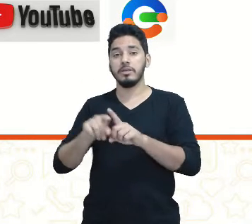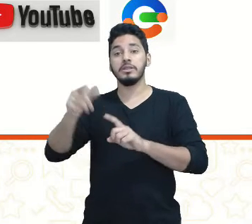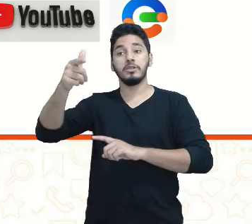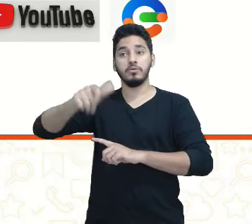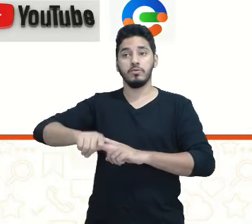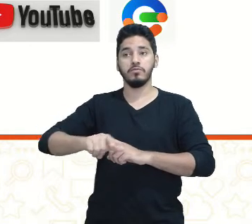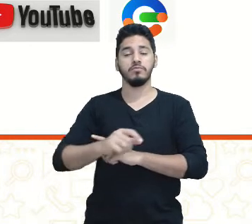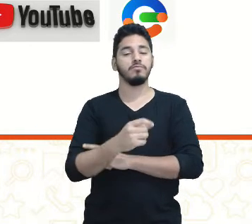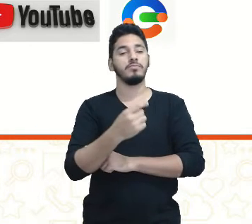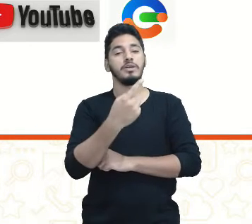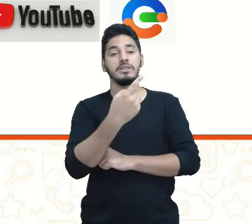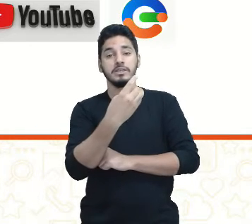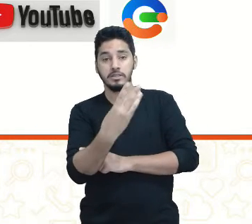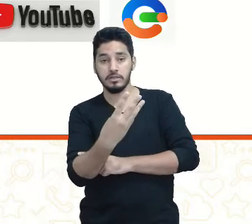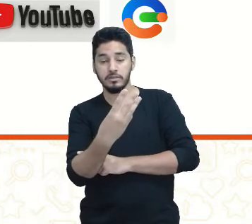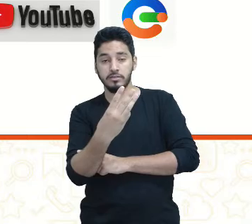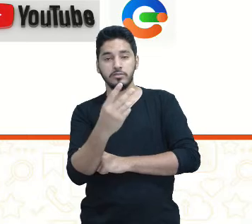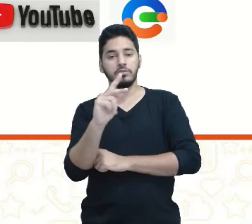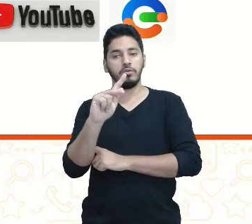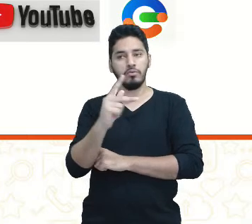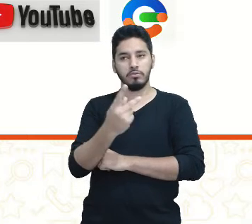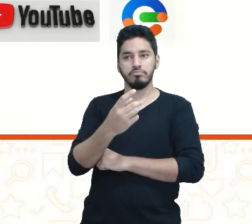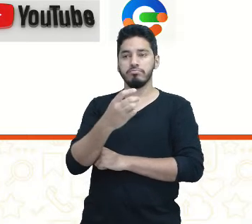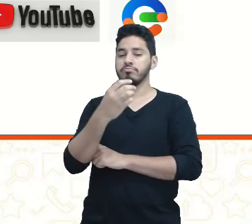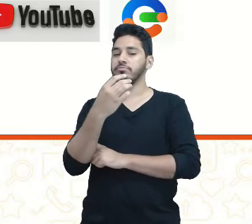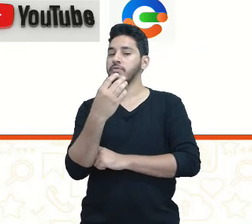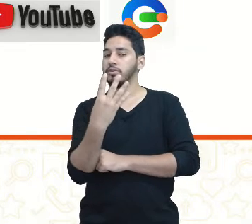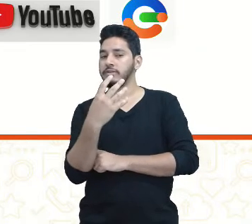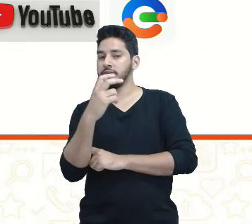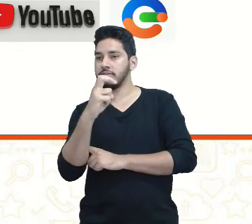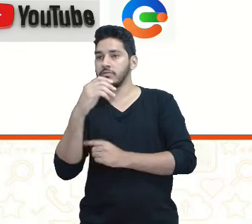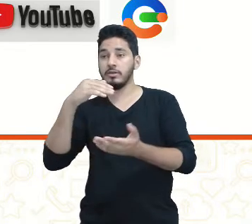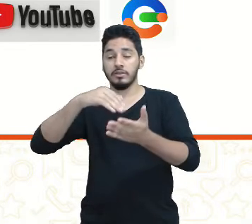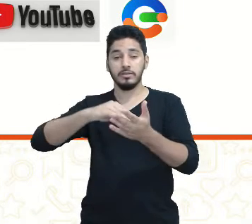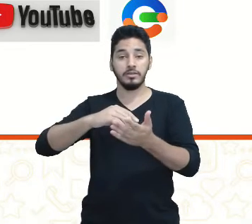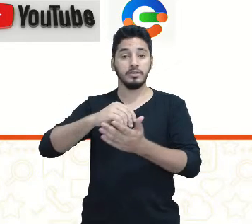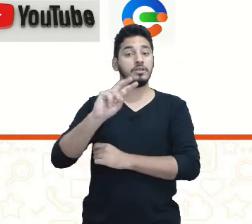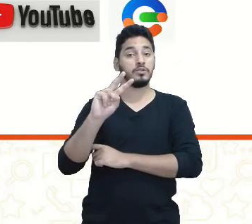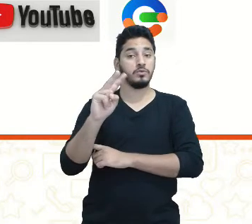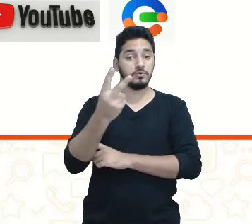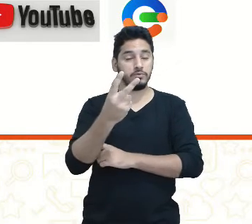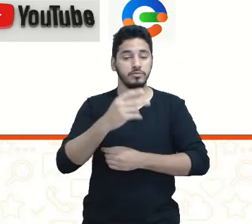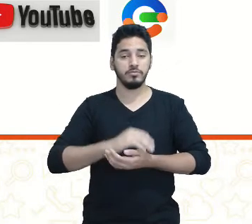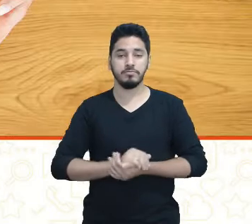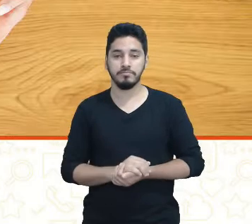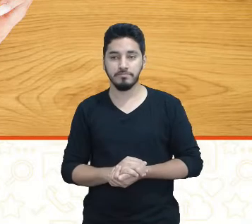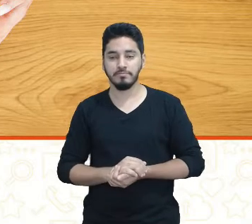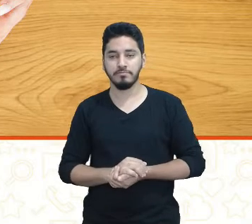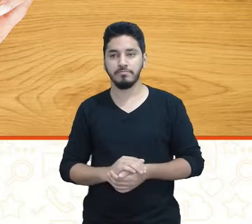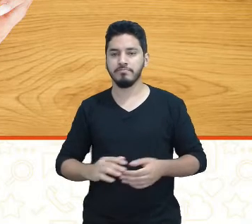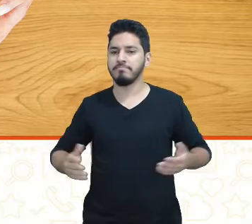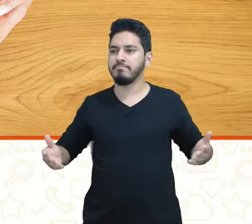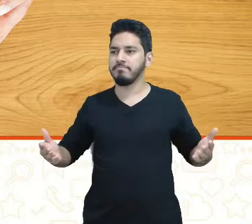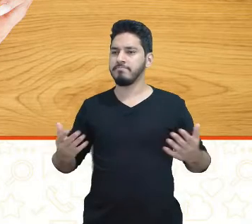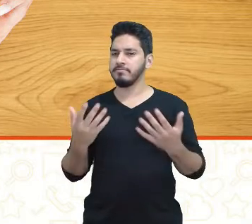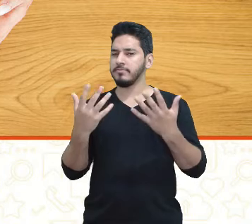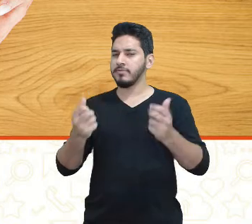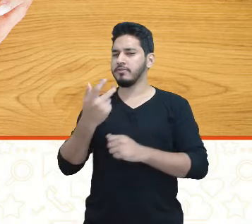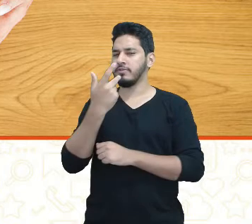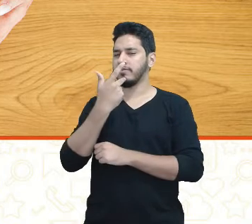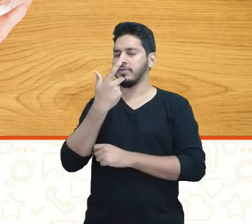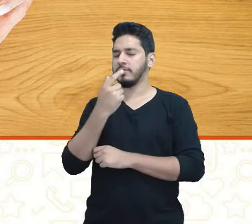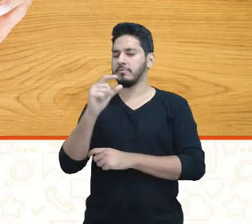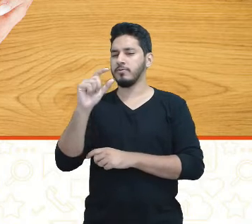10.2 e também no YouTube, no canal do Educa Recife. Então, vamos lá falar um